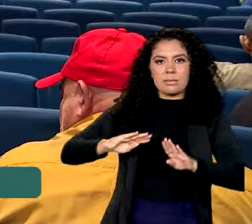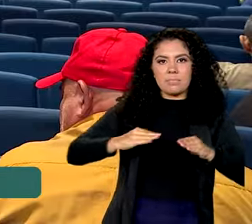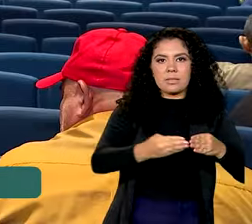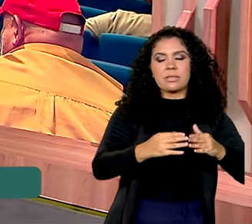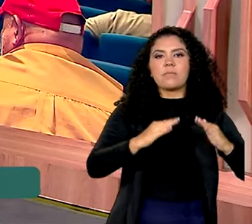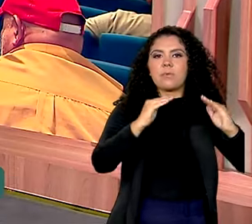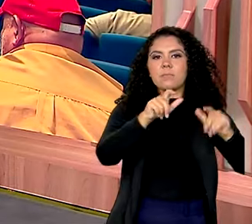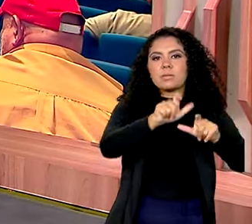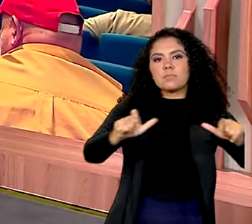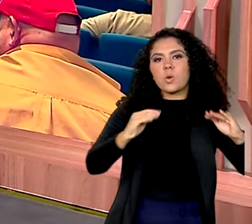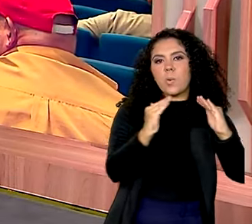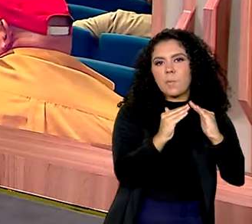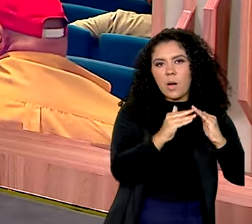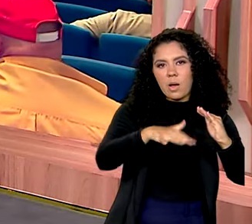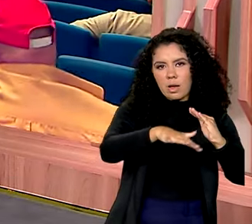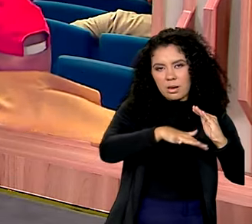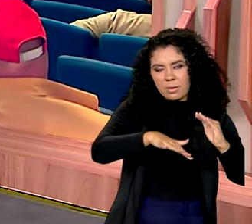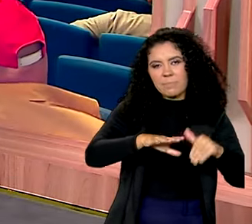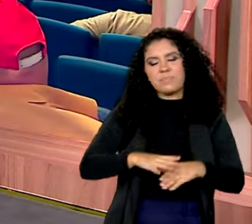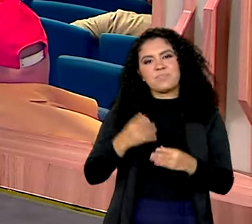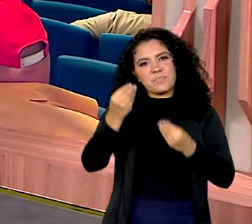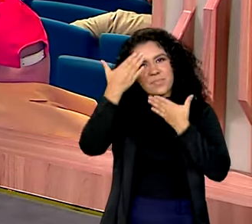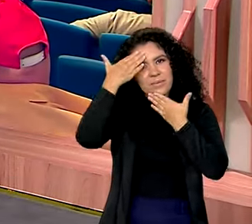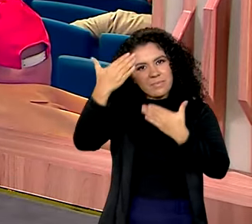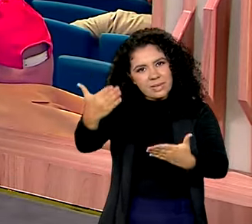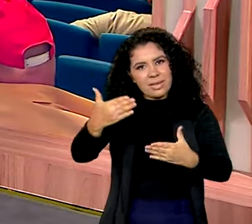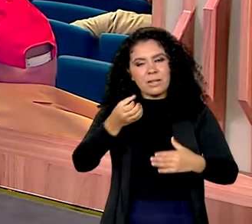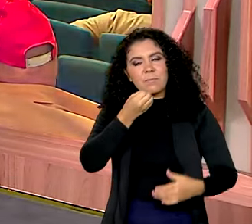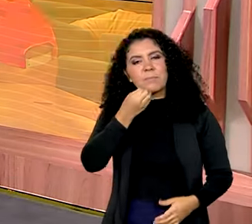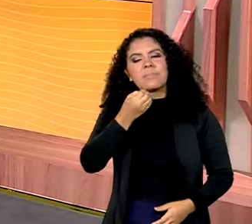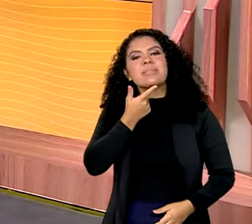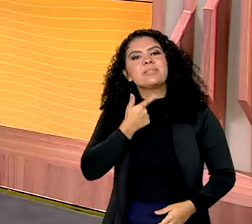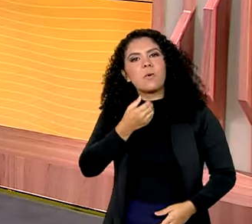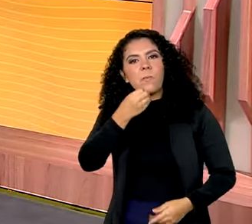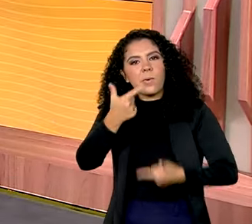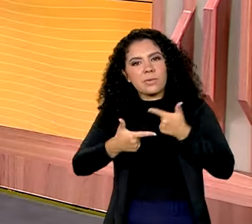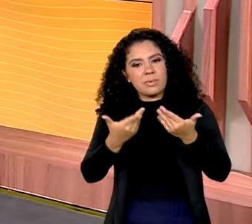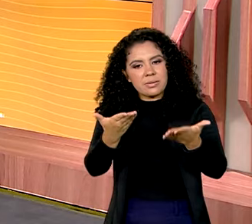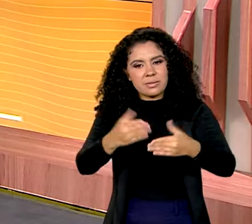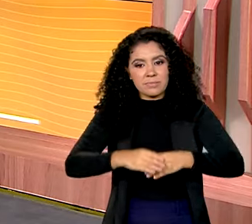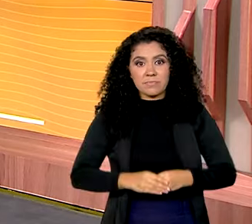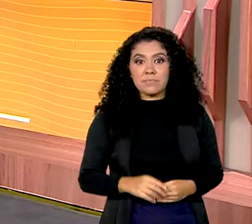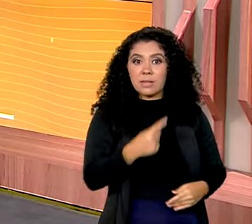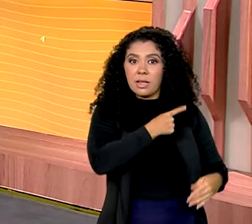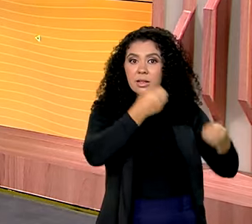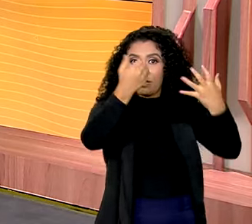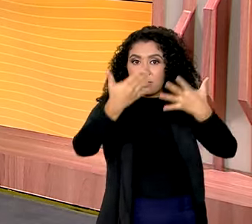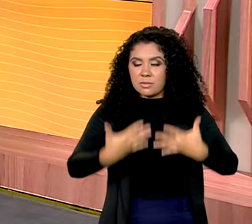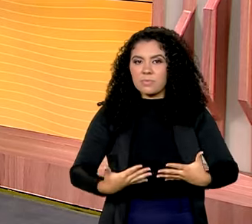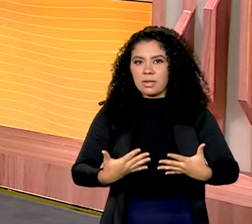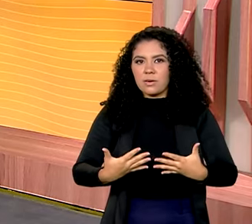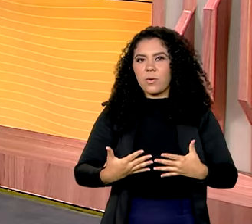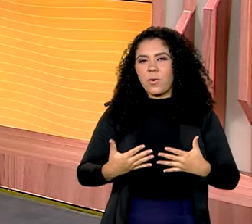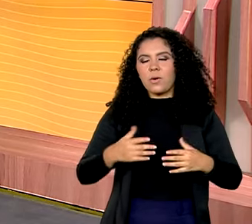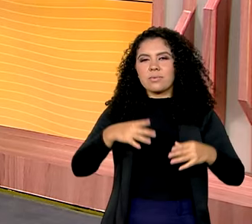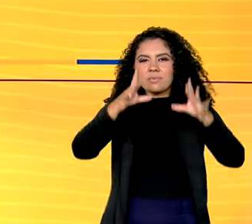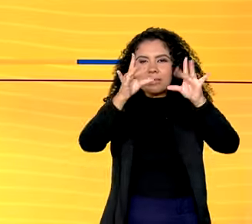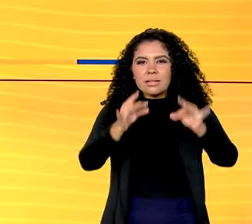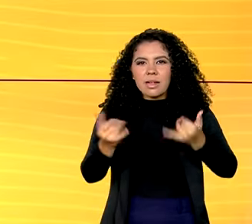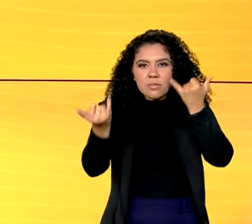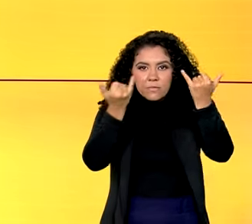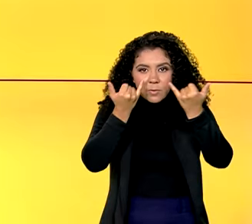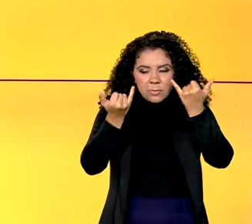Vanessa. Ok, obrigada. Bom trabalho para você. Você ouviu as informações de Dimas Soldi, direto de São Paulo.